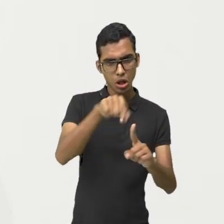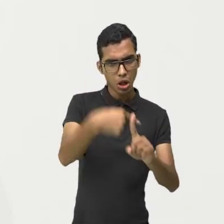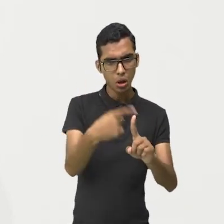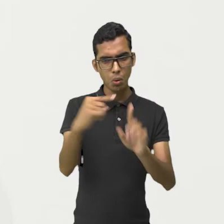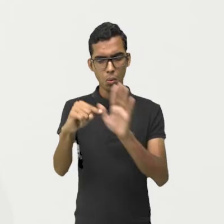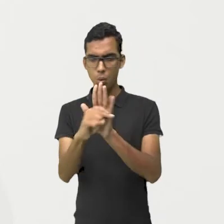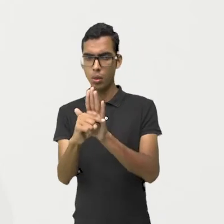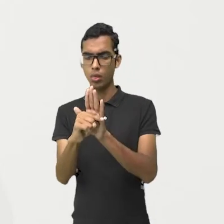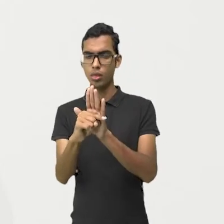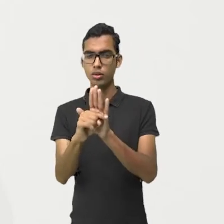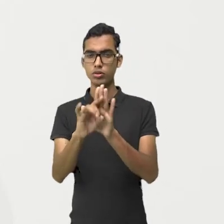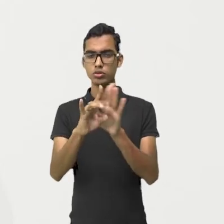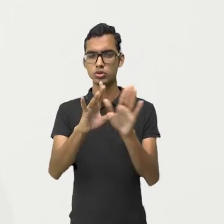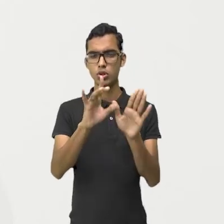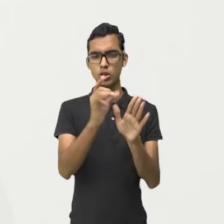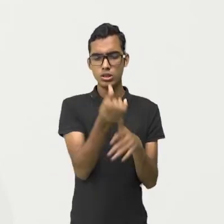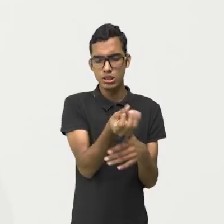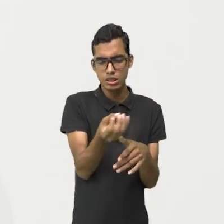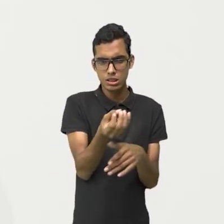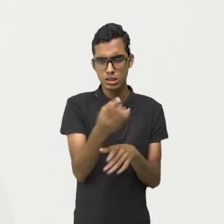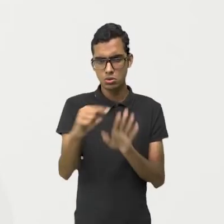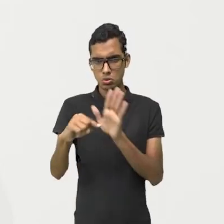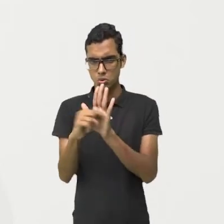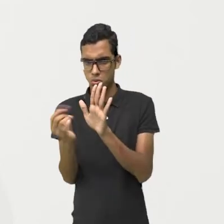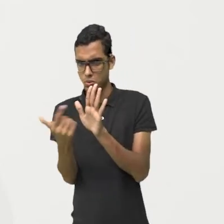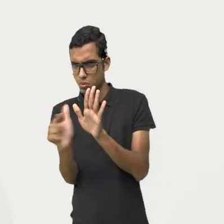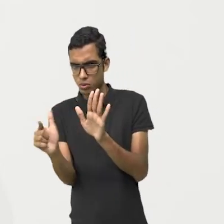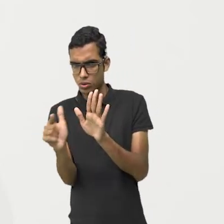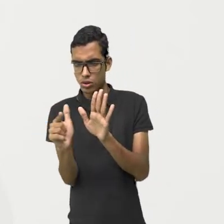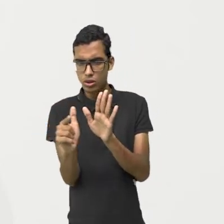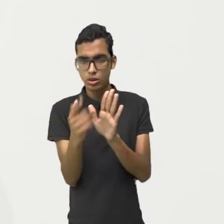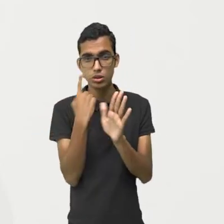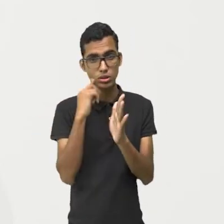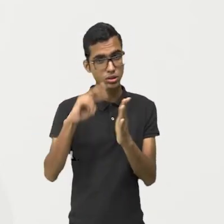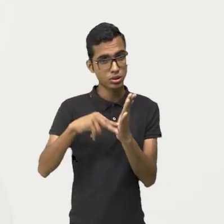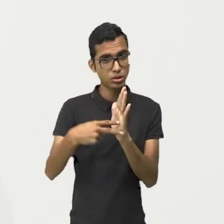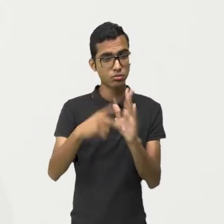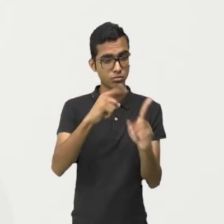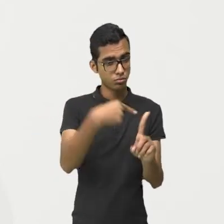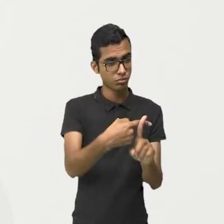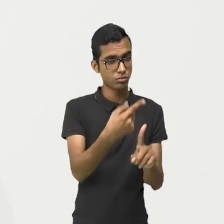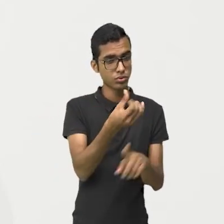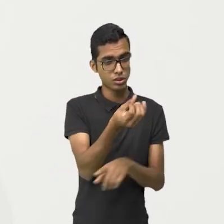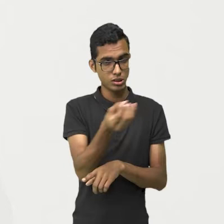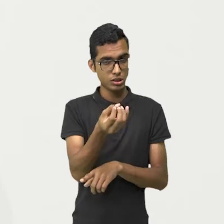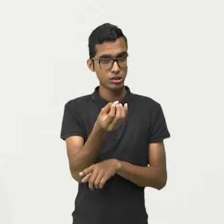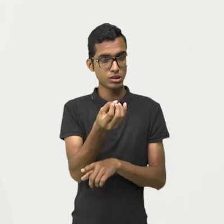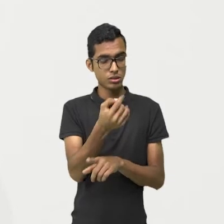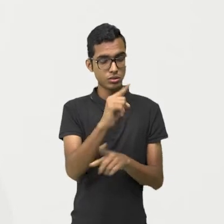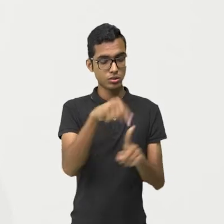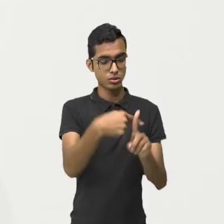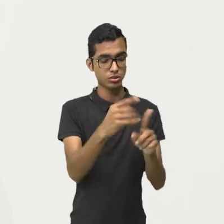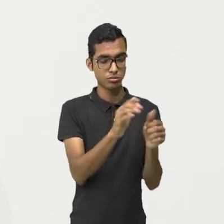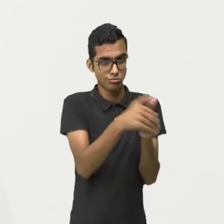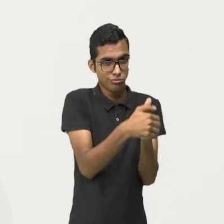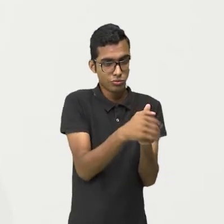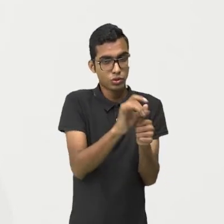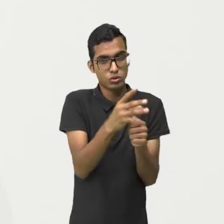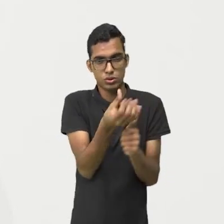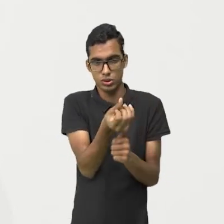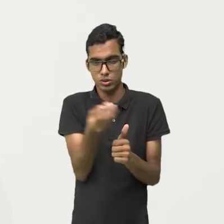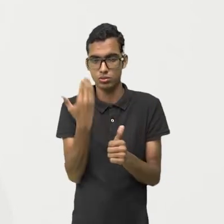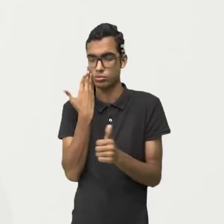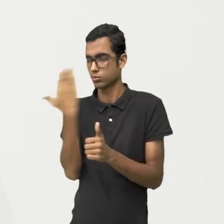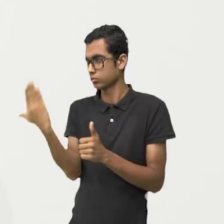ele é positivo. Então, se você não colocar o sinal positivo, não